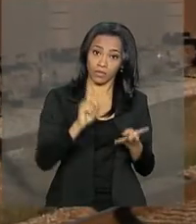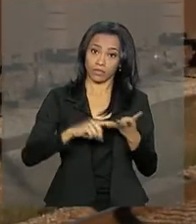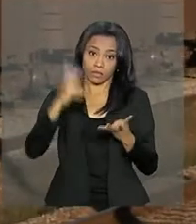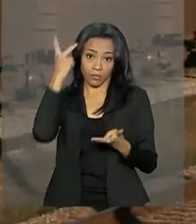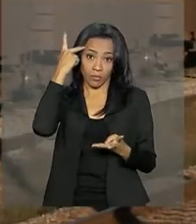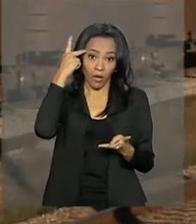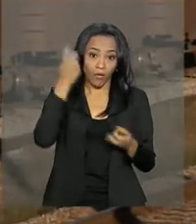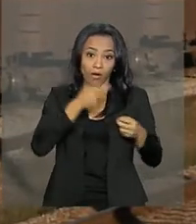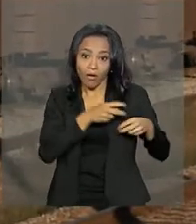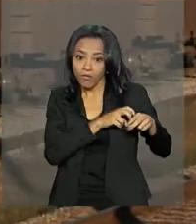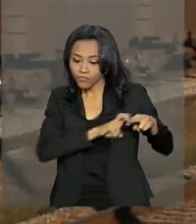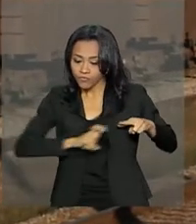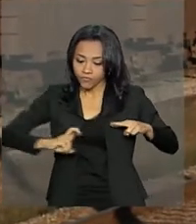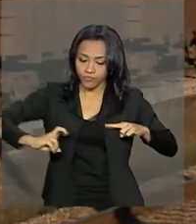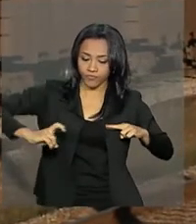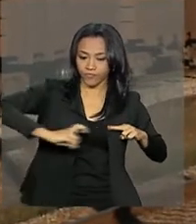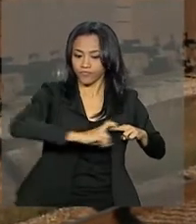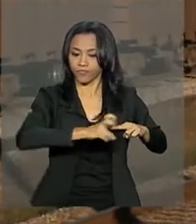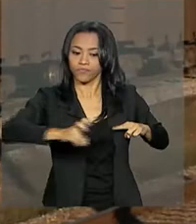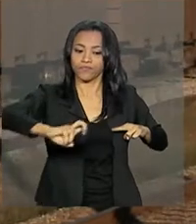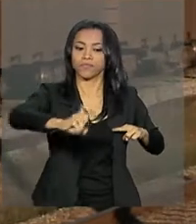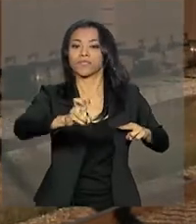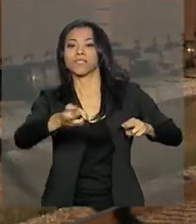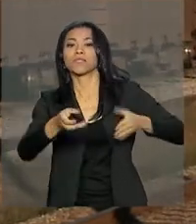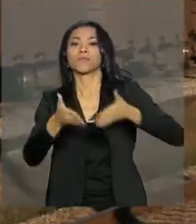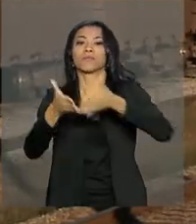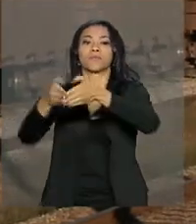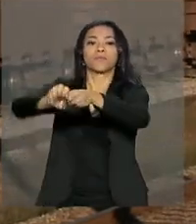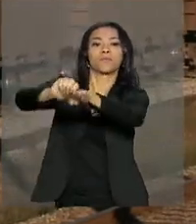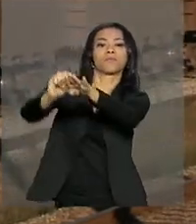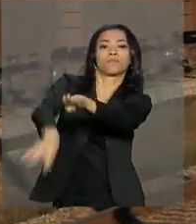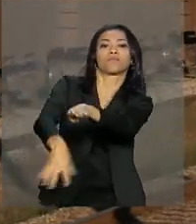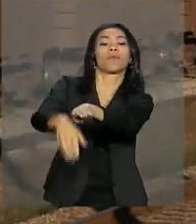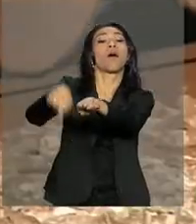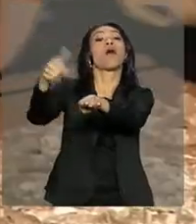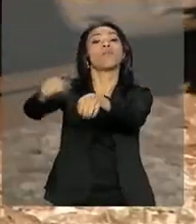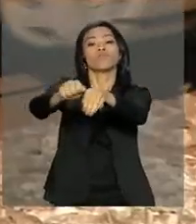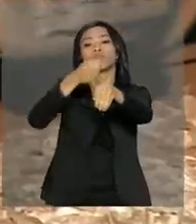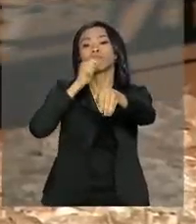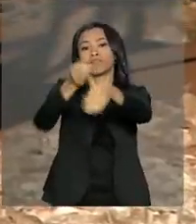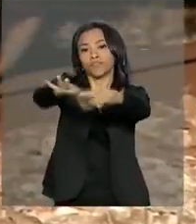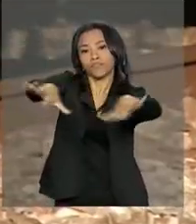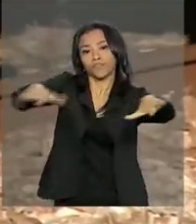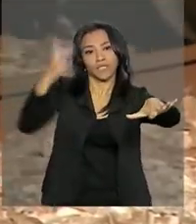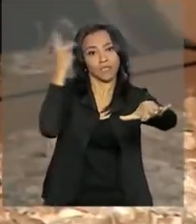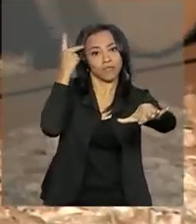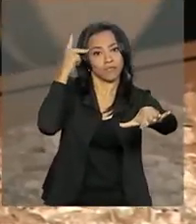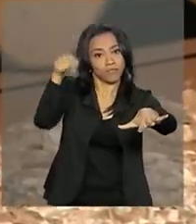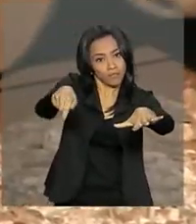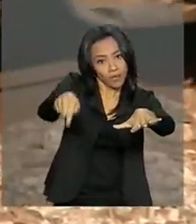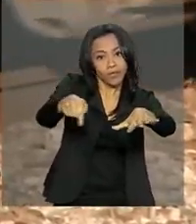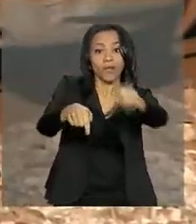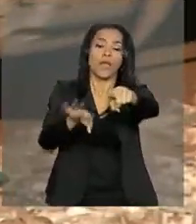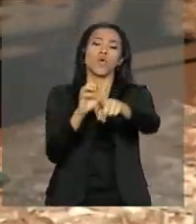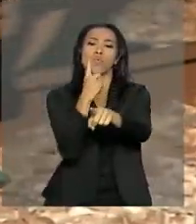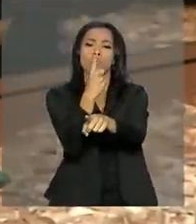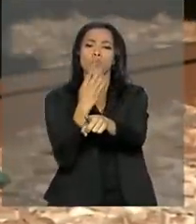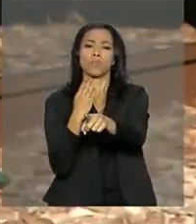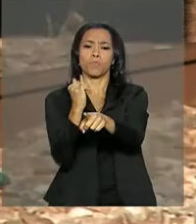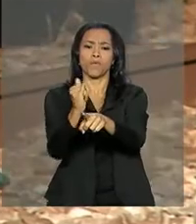transportar grãos do Centro-Oeste para o Porto de Santos. O valor mínimo para arrematar a Norte Sul é de 1 bilhão